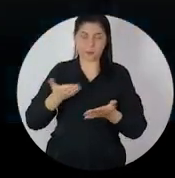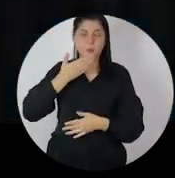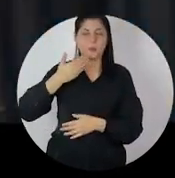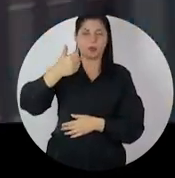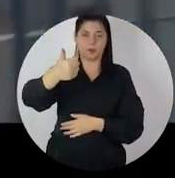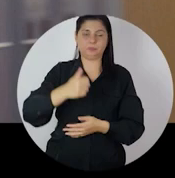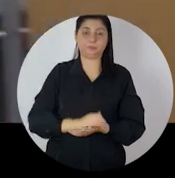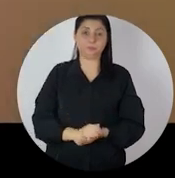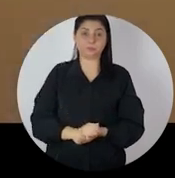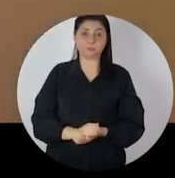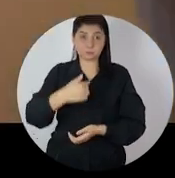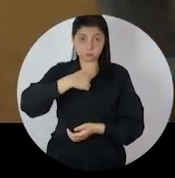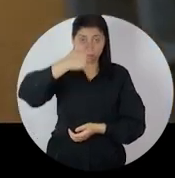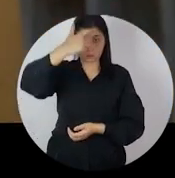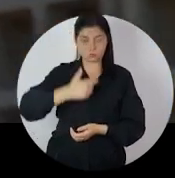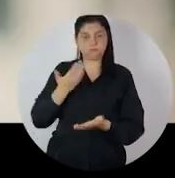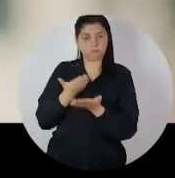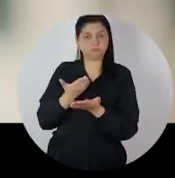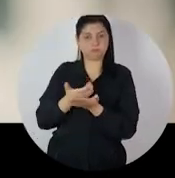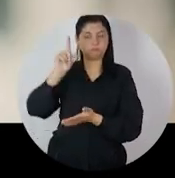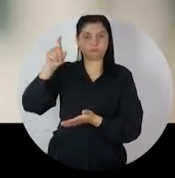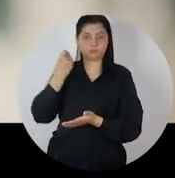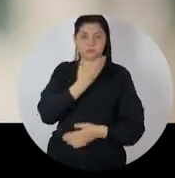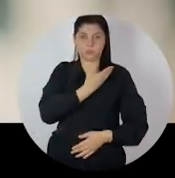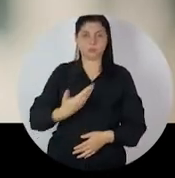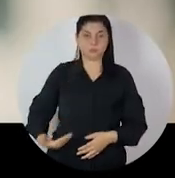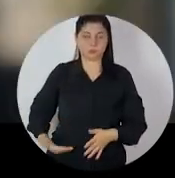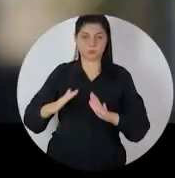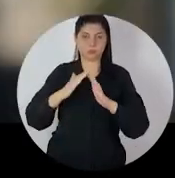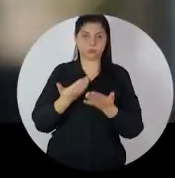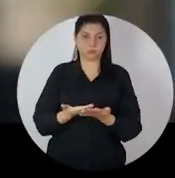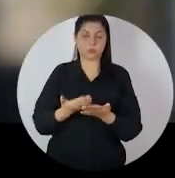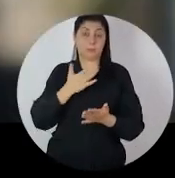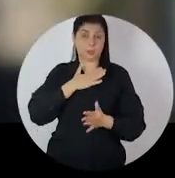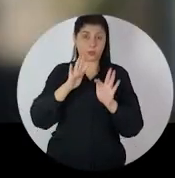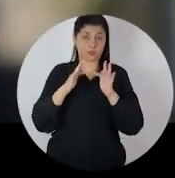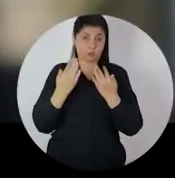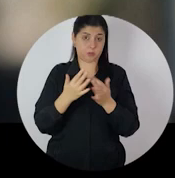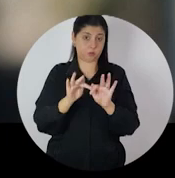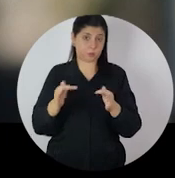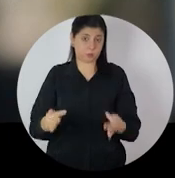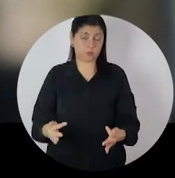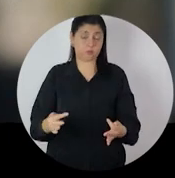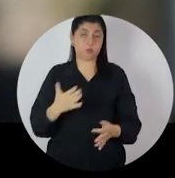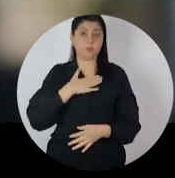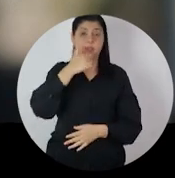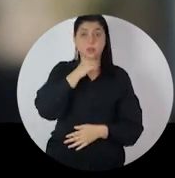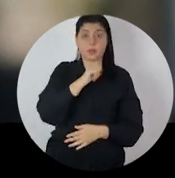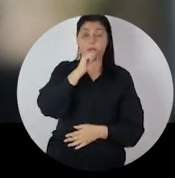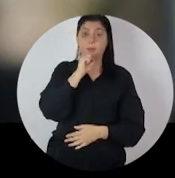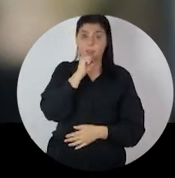hoje em dia. Hoje está muito melhor. Eu sou filho da educação pública. Eu fui criado numa família assim, muito humilde.